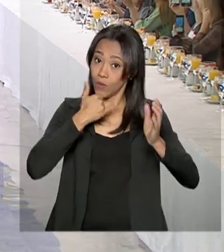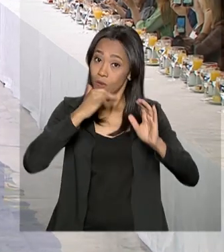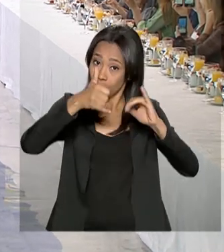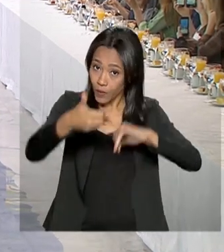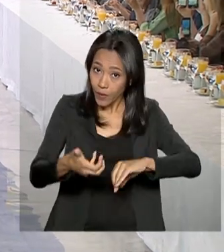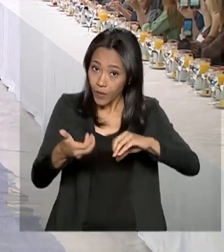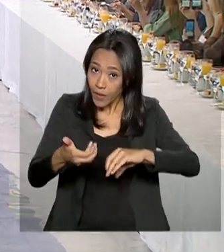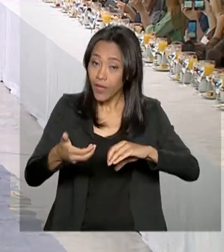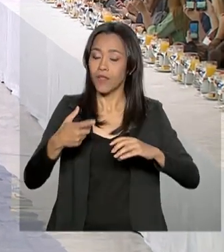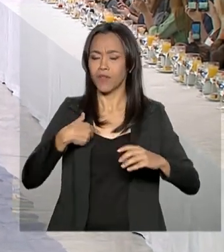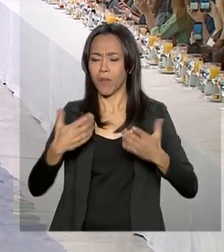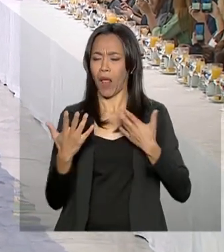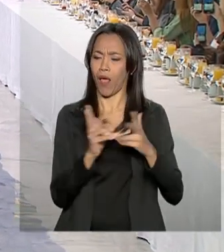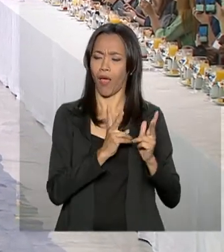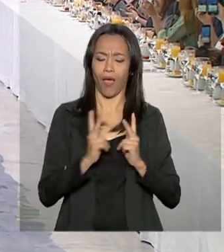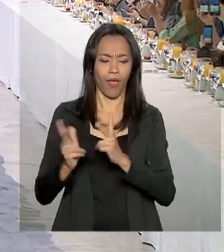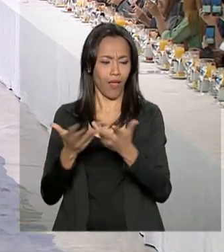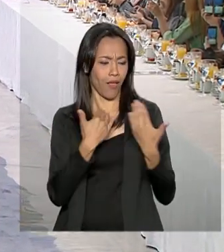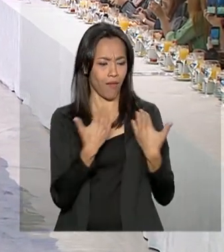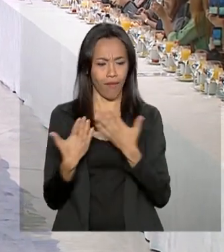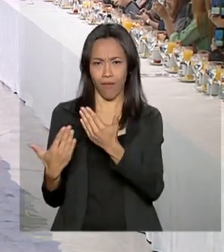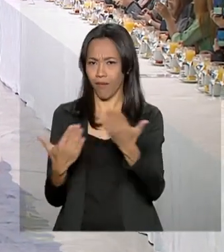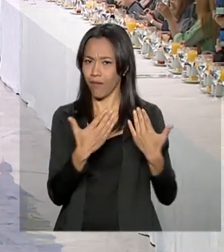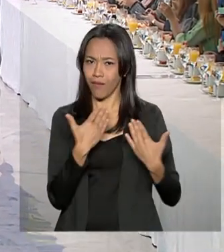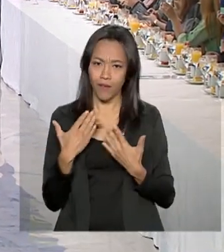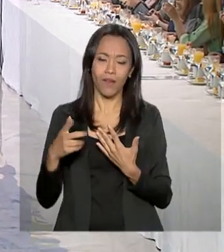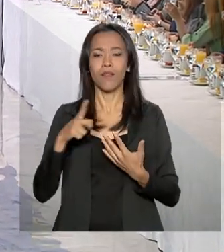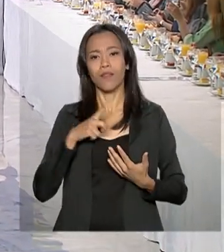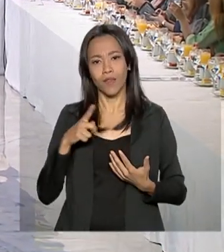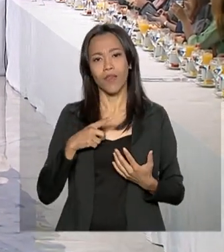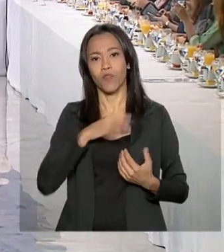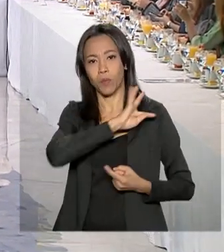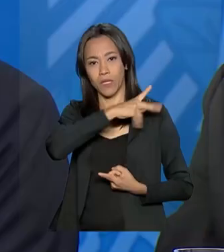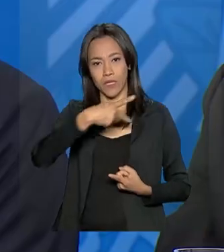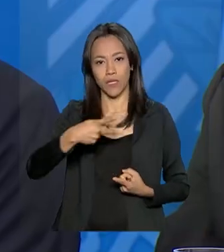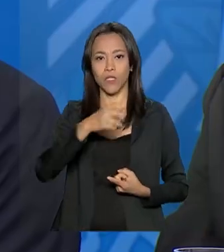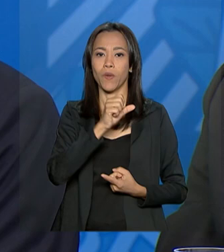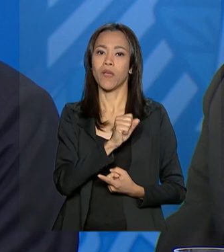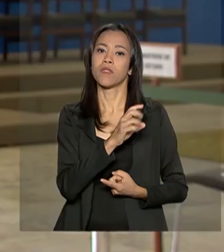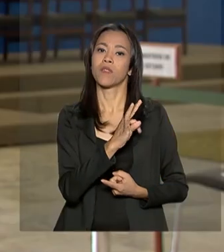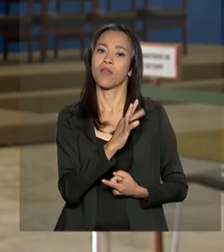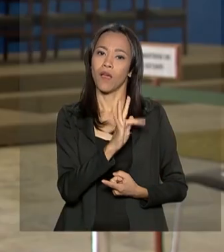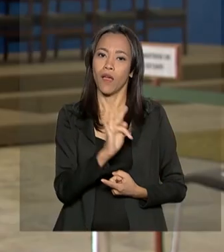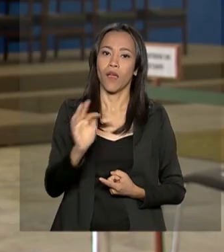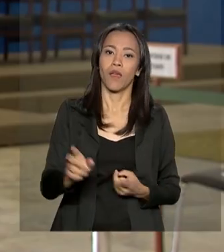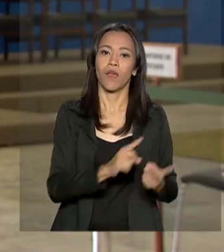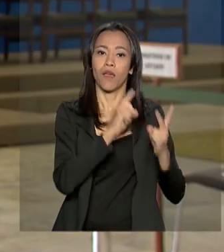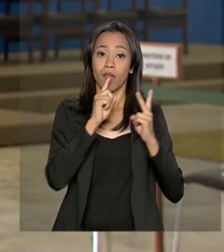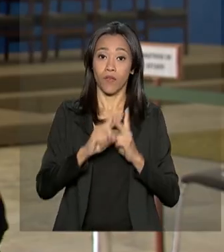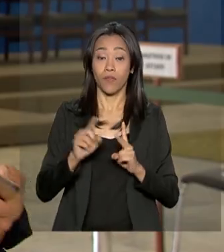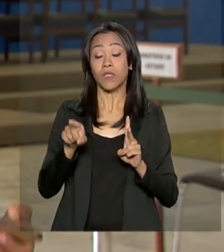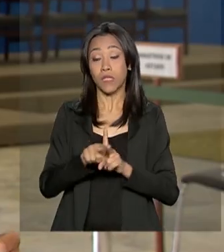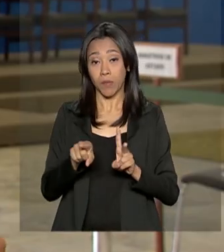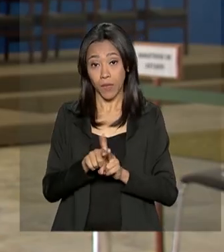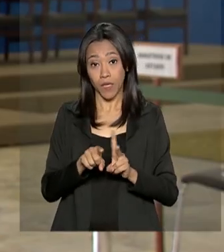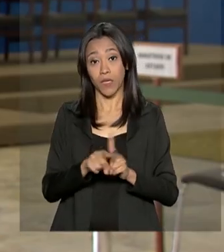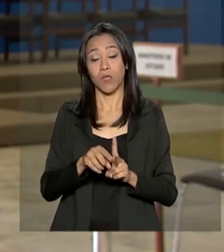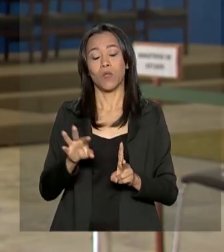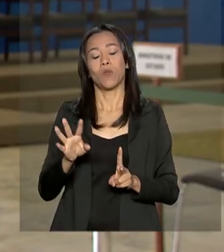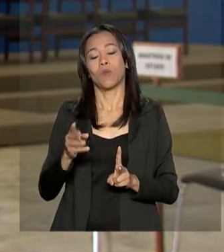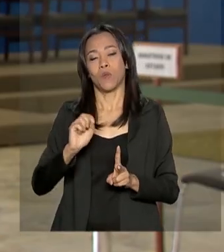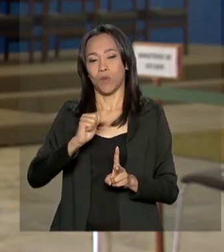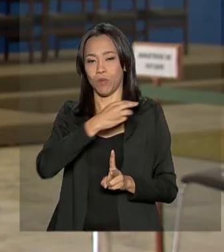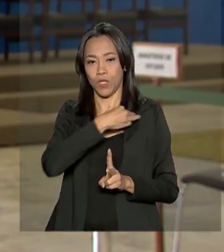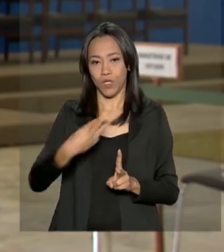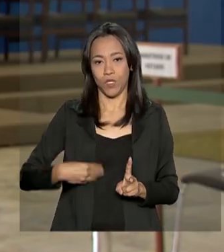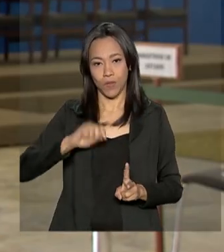e também contou com a participação do presidente do STF, o ministro Dias Toffoli, também com o ministro da Casa Civil,